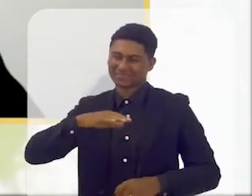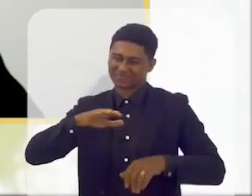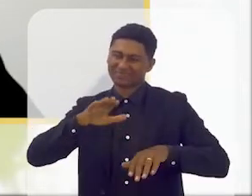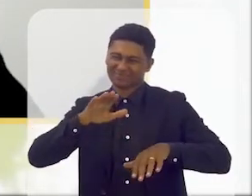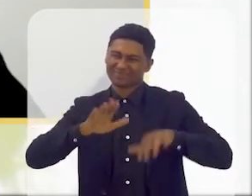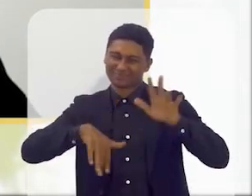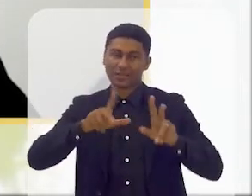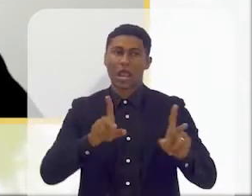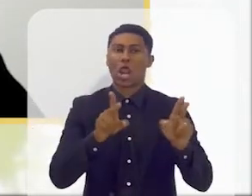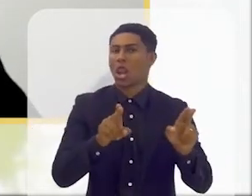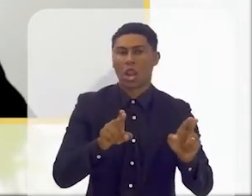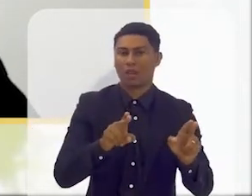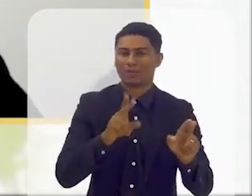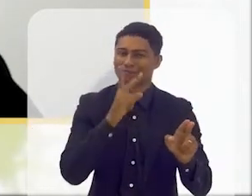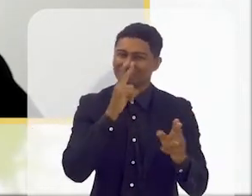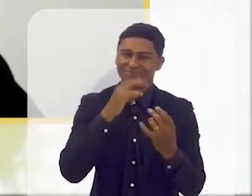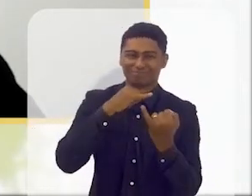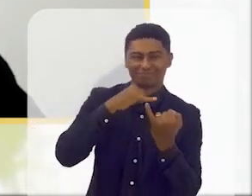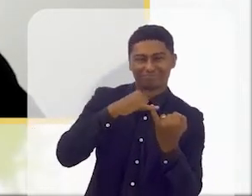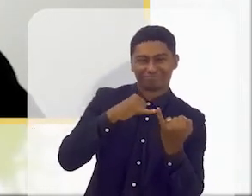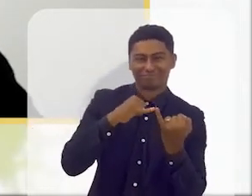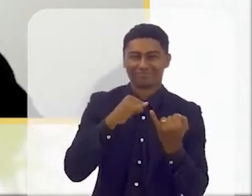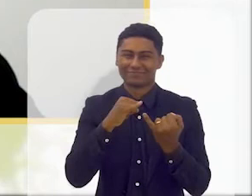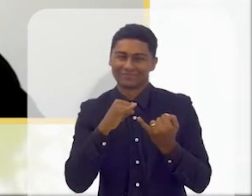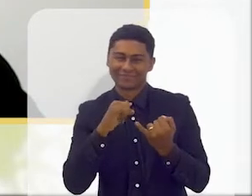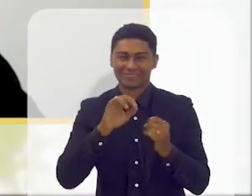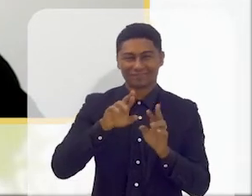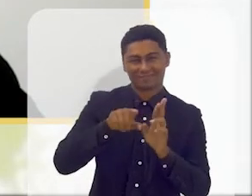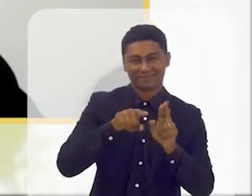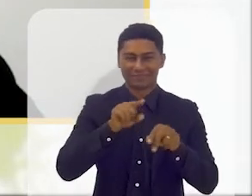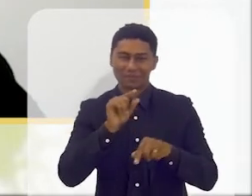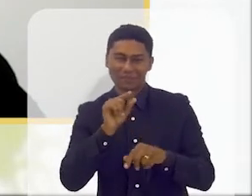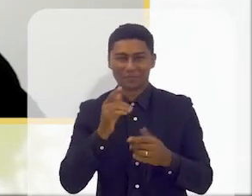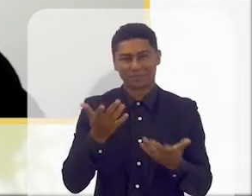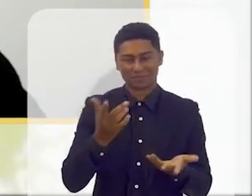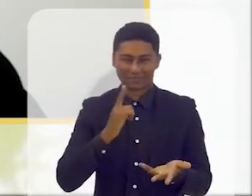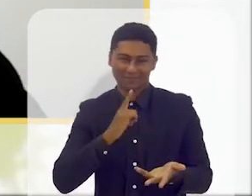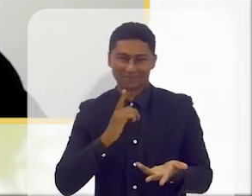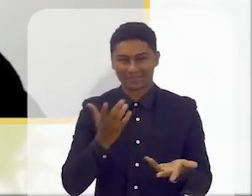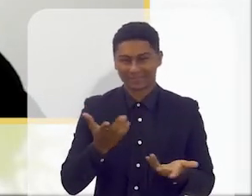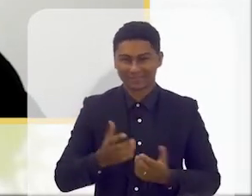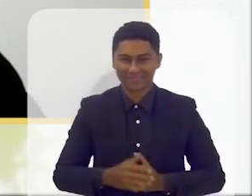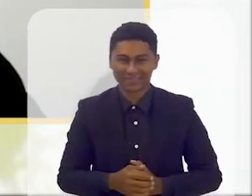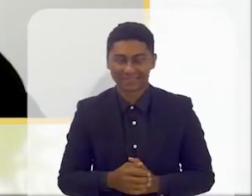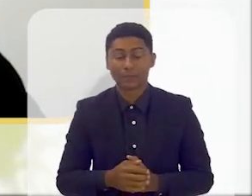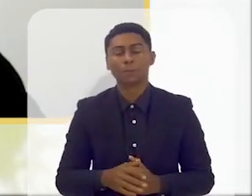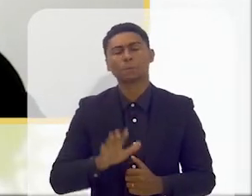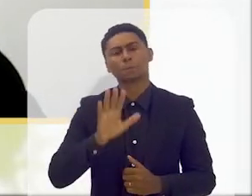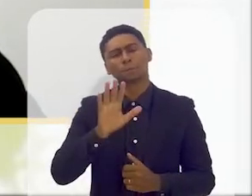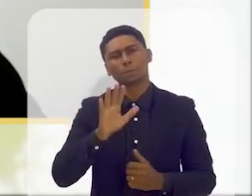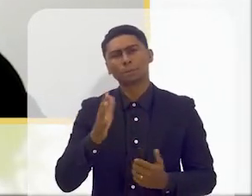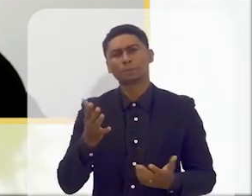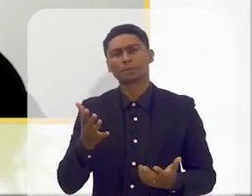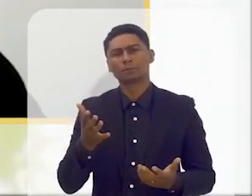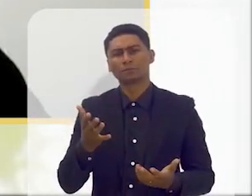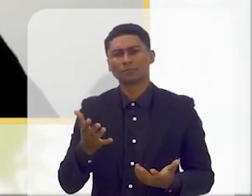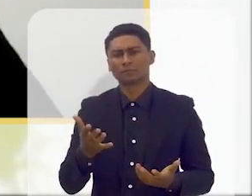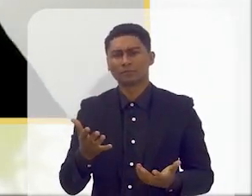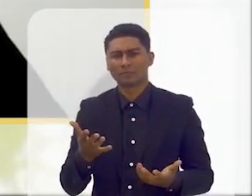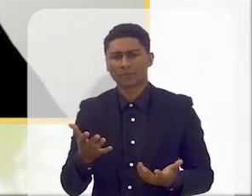costumo dizer, o meu português não tem tanto açúcar, como o português do Brasil. Mas o Estado,